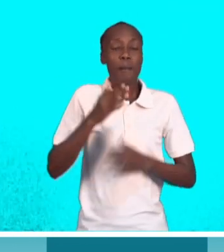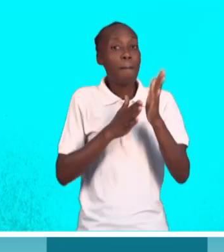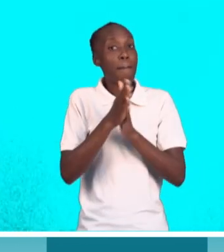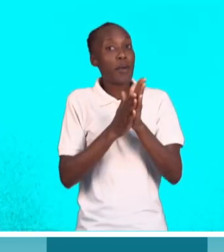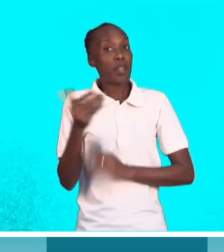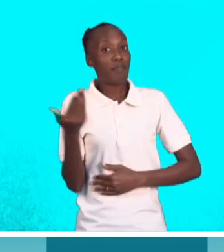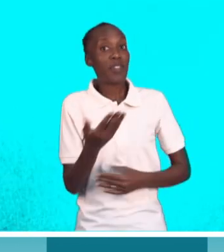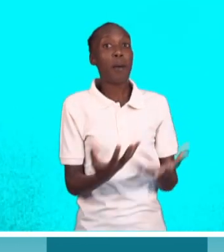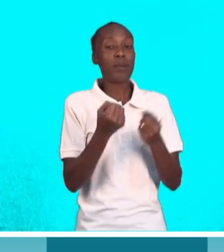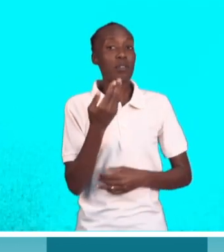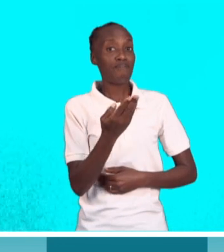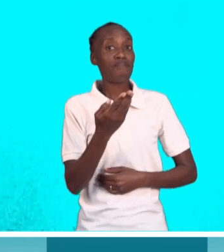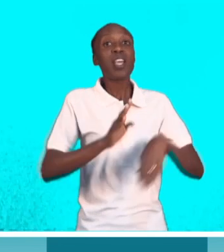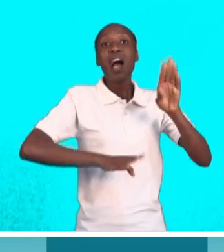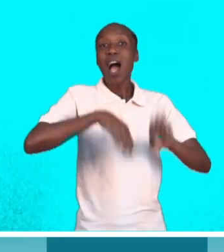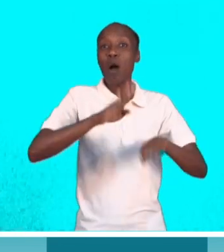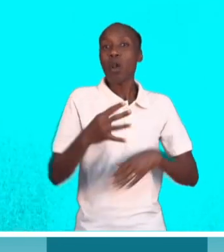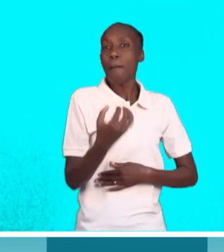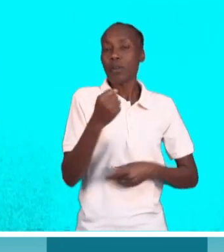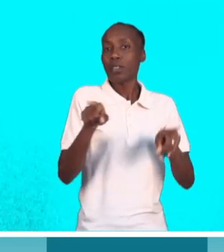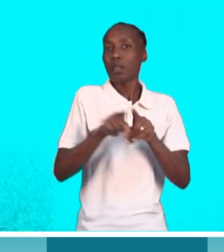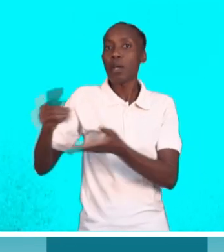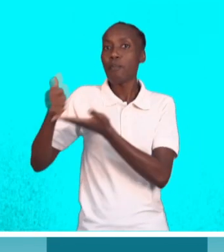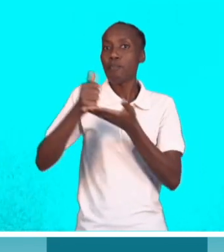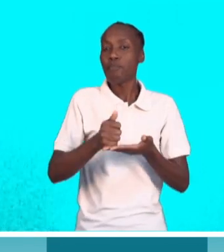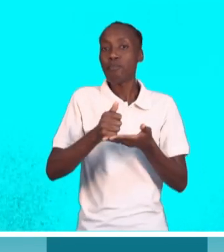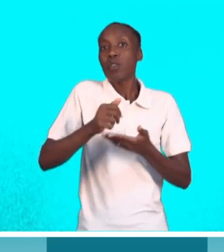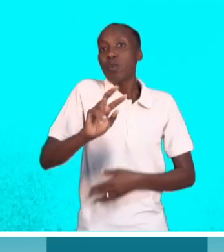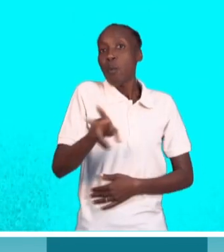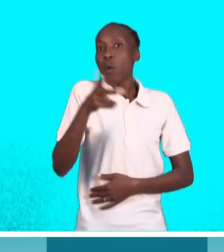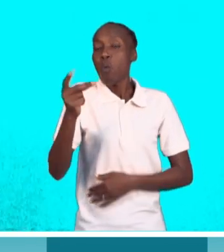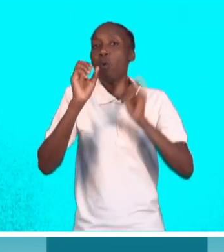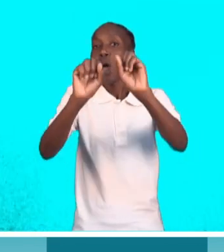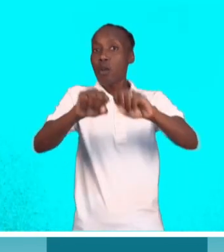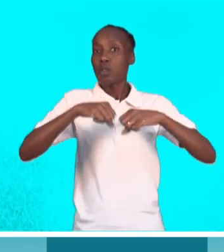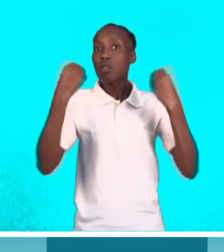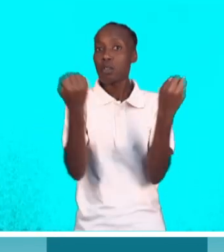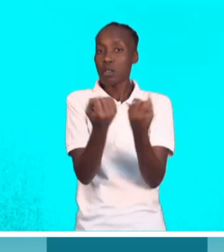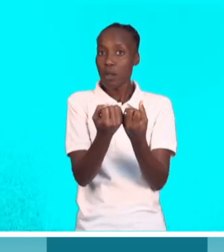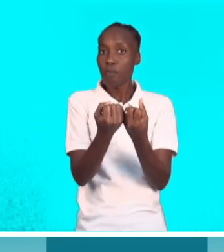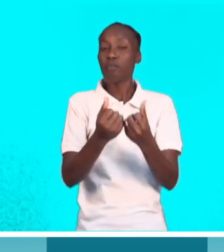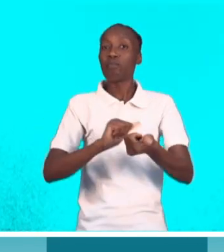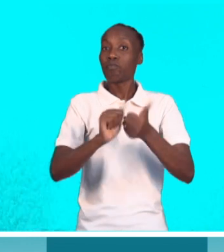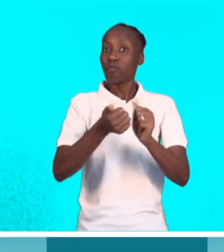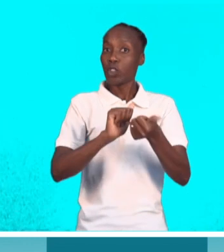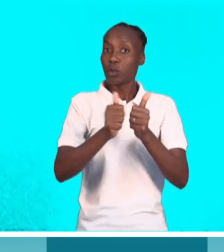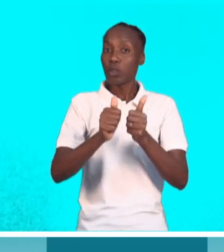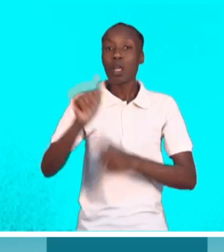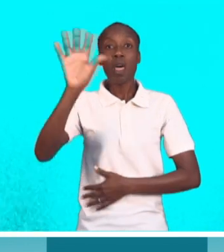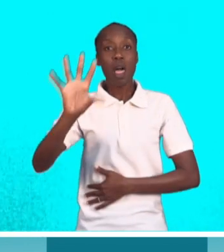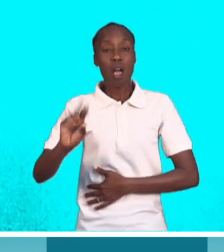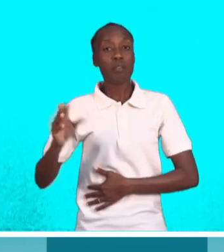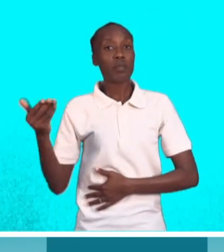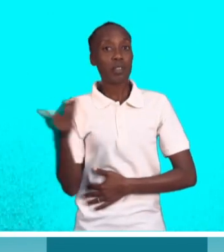esta possibilidade da Angola poder nos puxar também para os corredores da Associação de Imprensa Desportiva Africana,